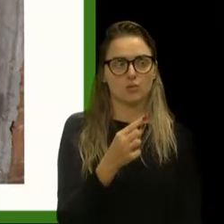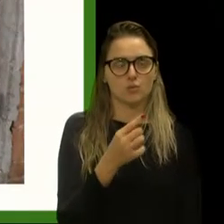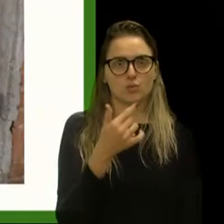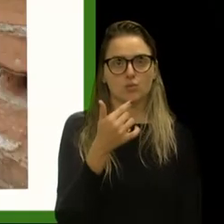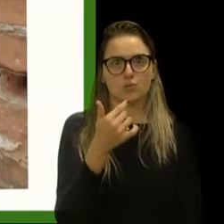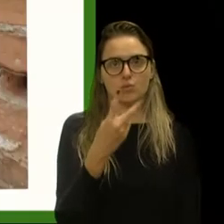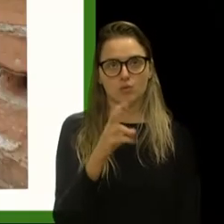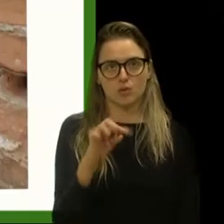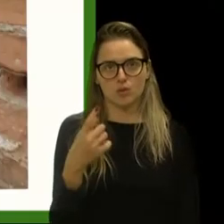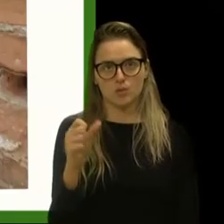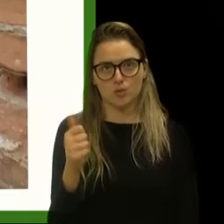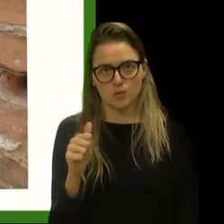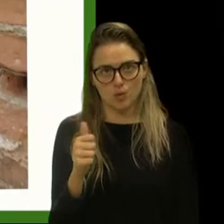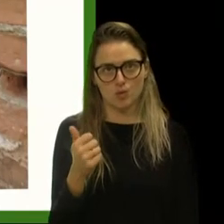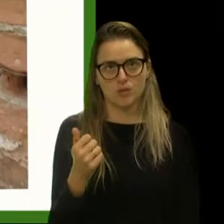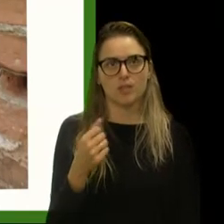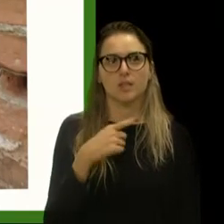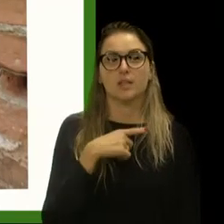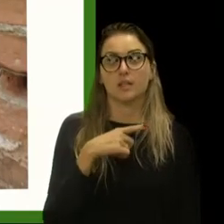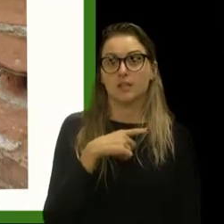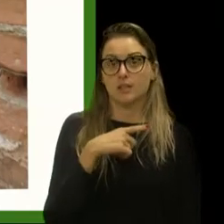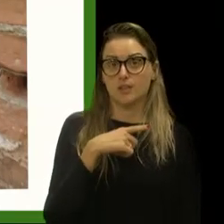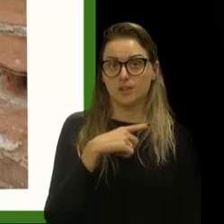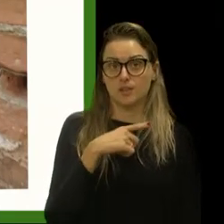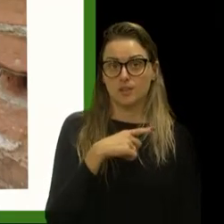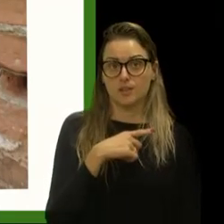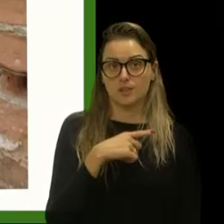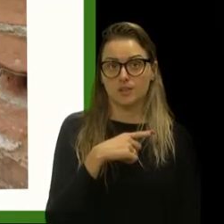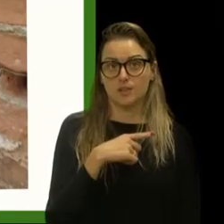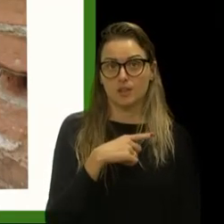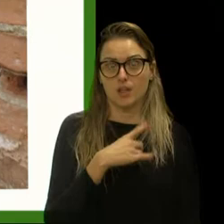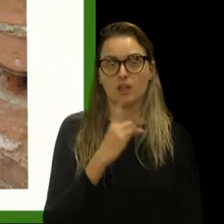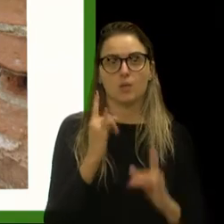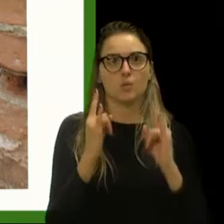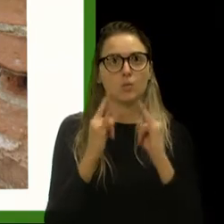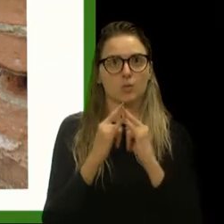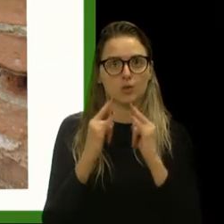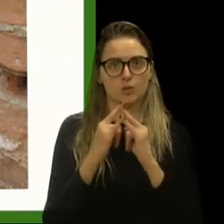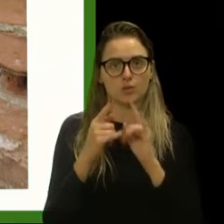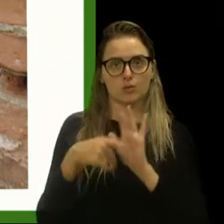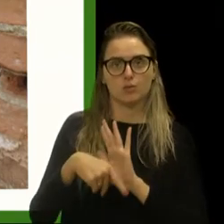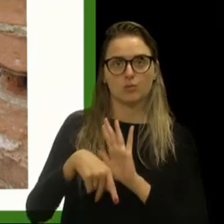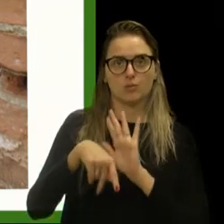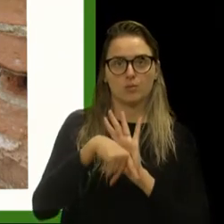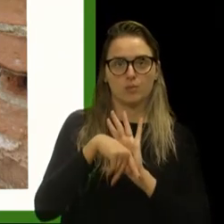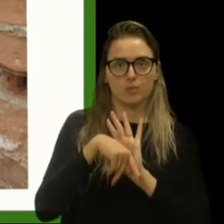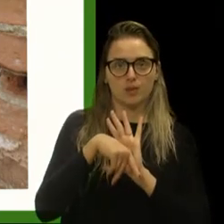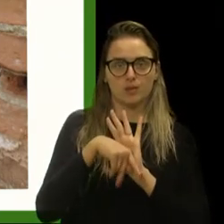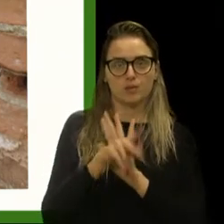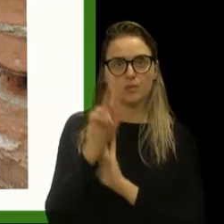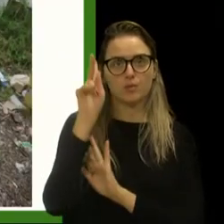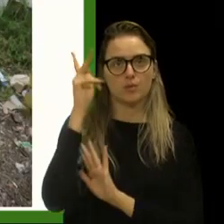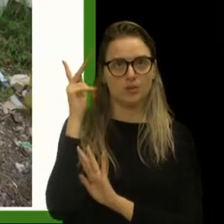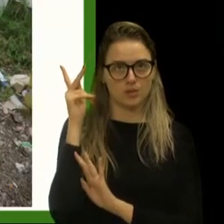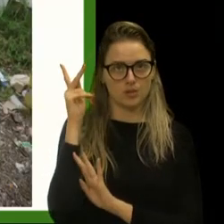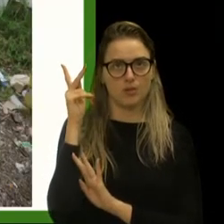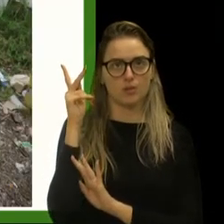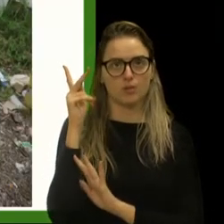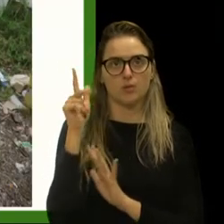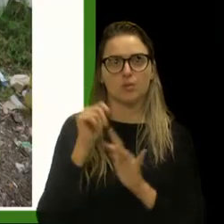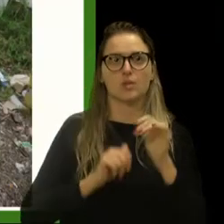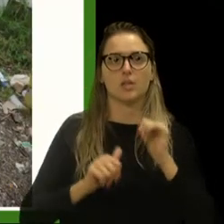que entre si celebram o Instituto do Patrimônio Histórico e